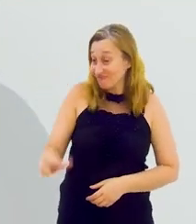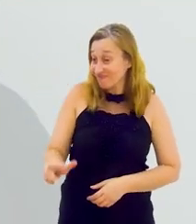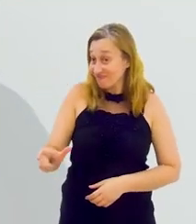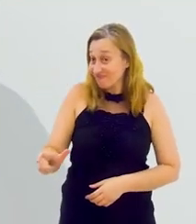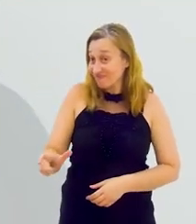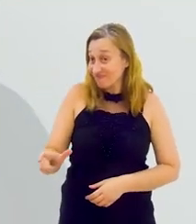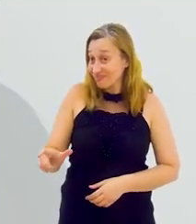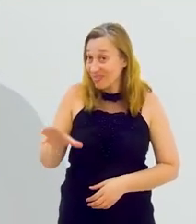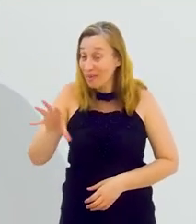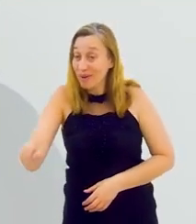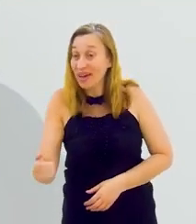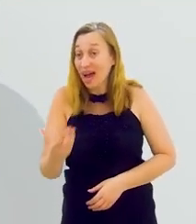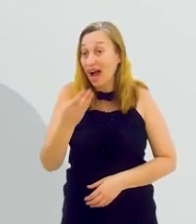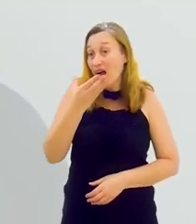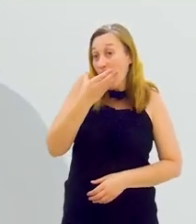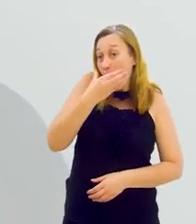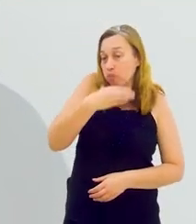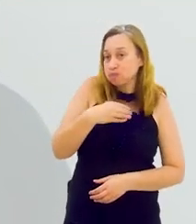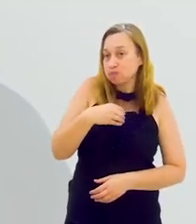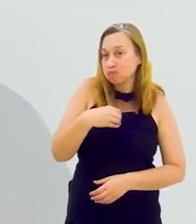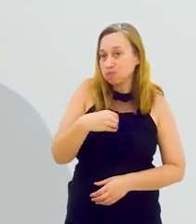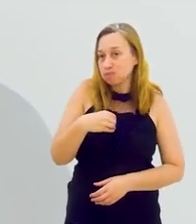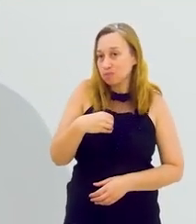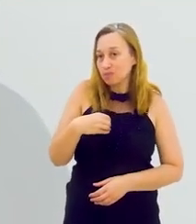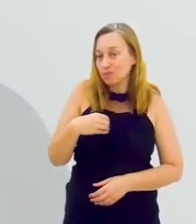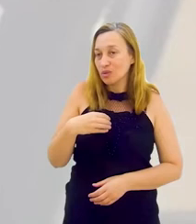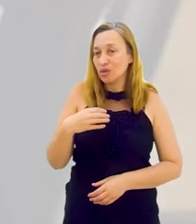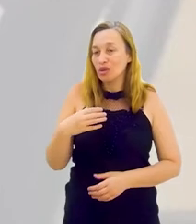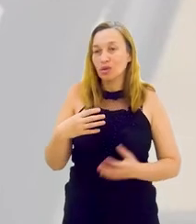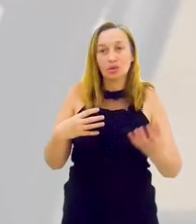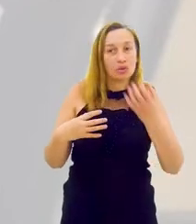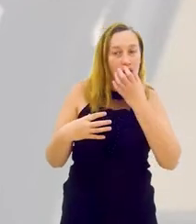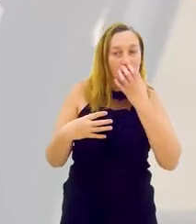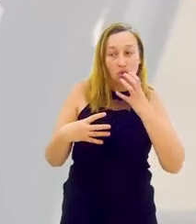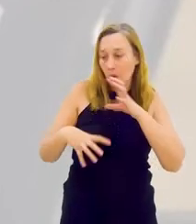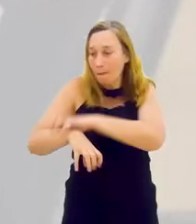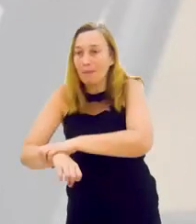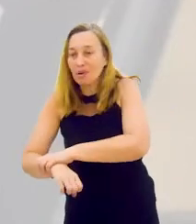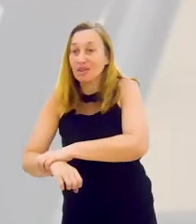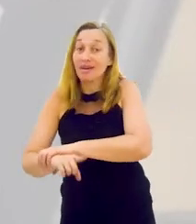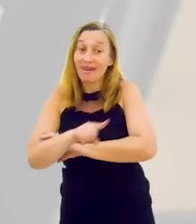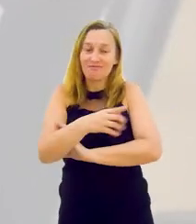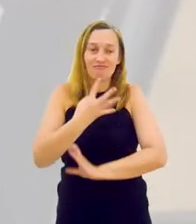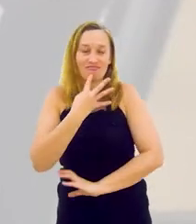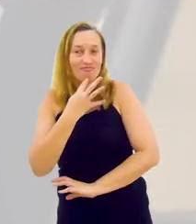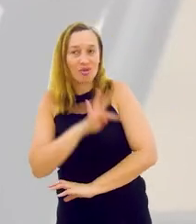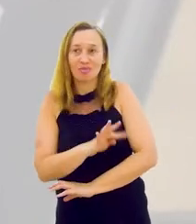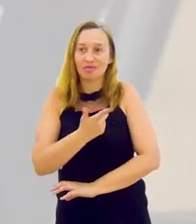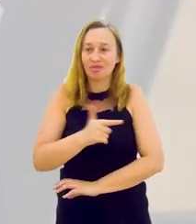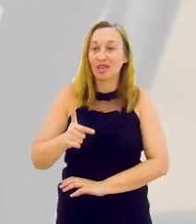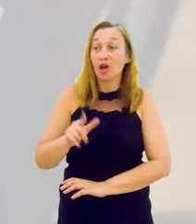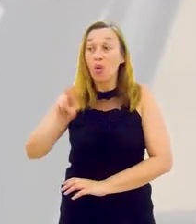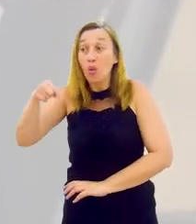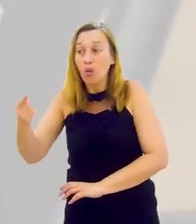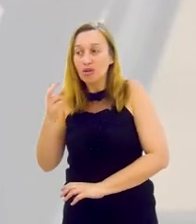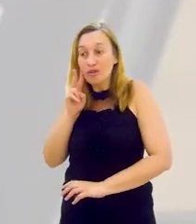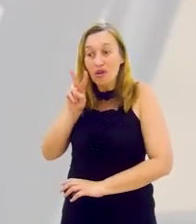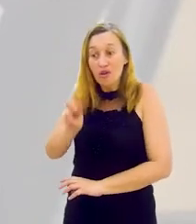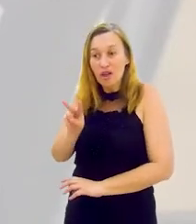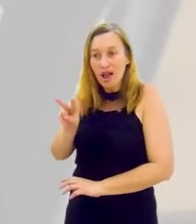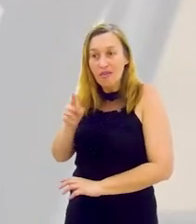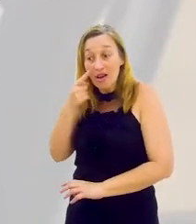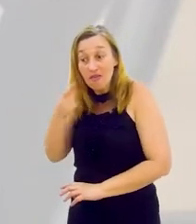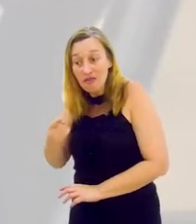Gente, o conhecimento é aquele cara que viu o muro, vai pegar uma maçã e pula o muro e é mordido pelo cachorro. Esse não tem conhecimento.